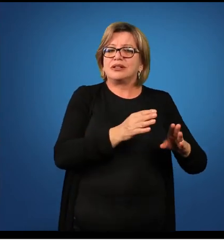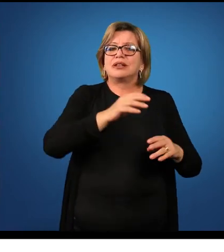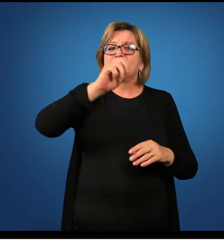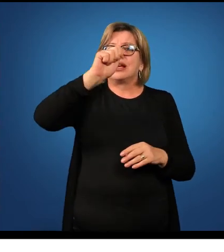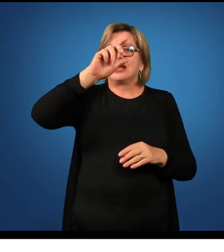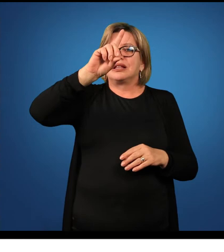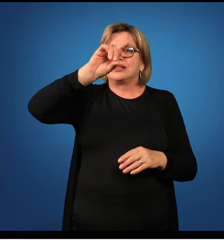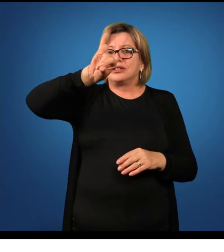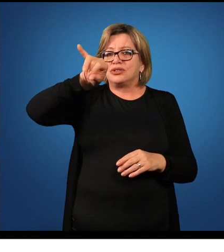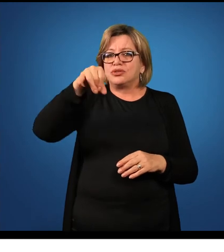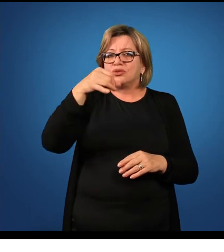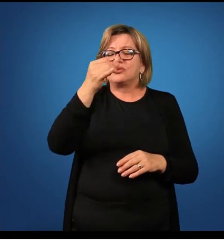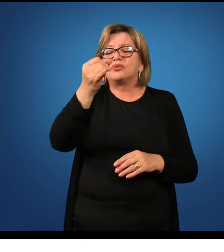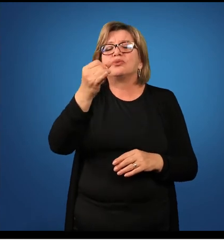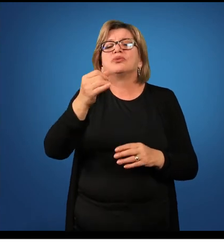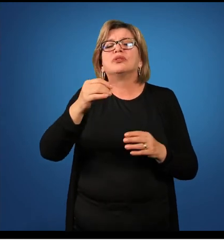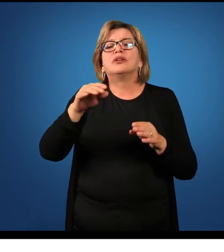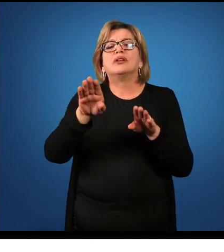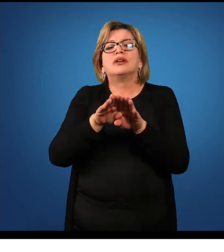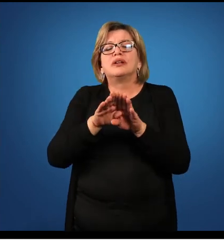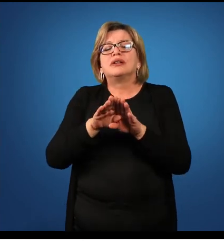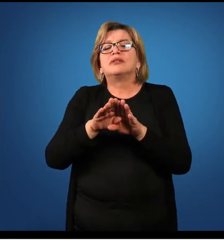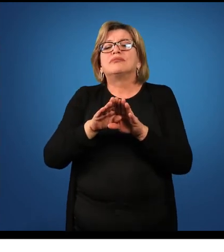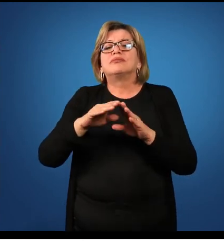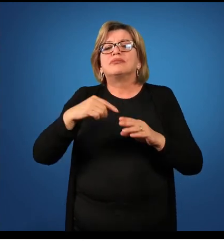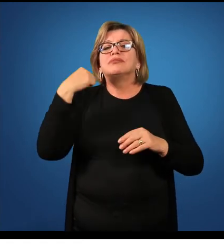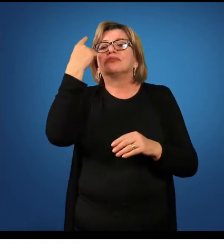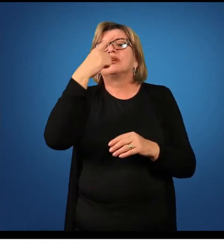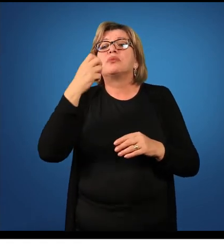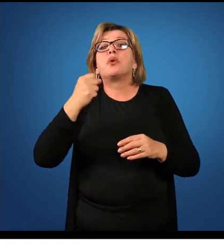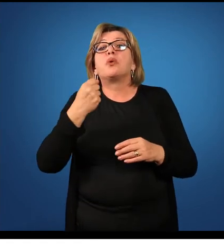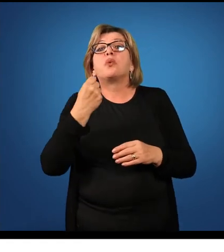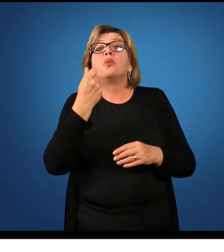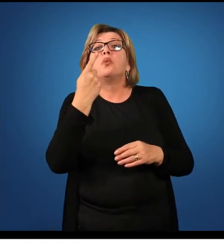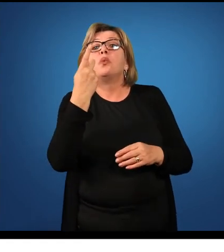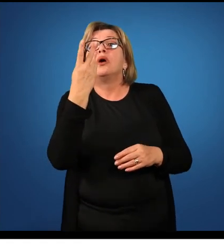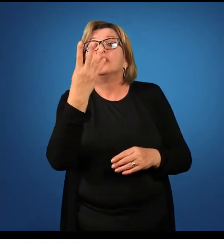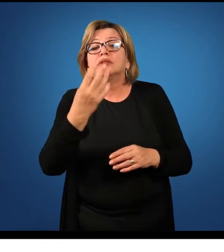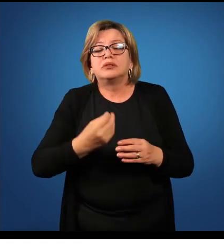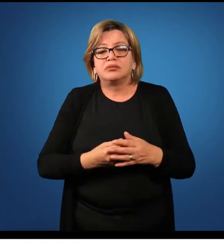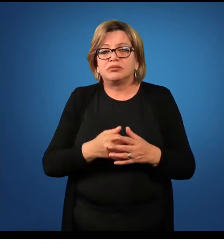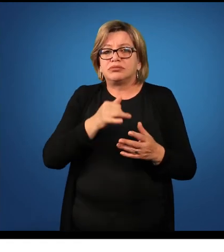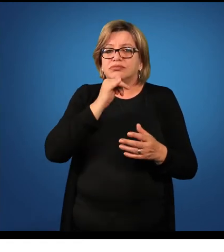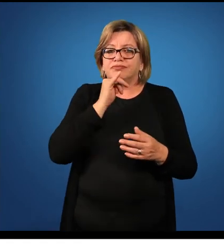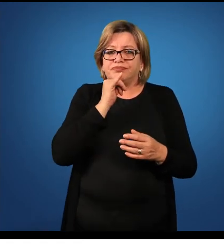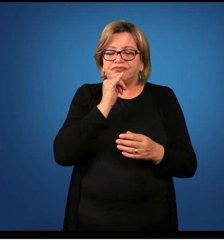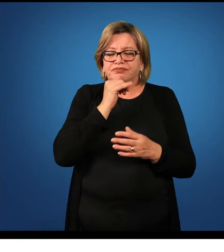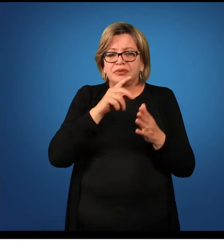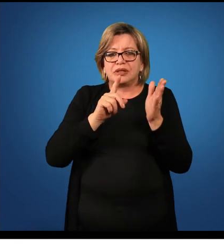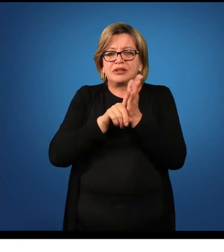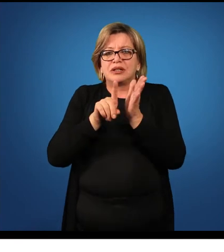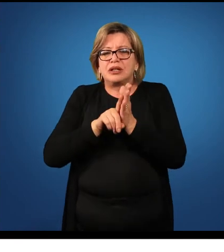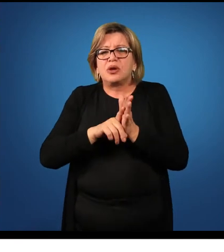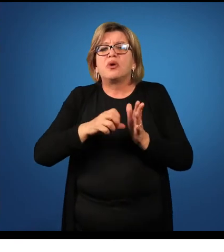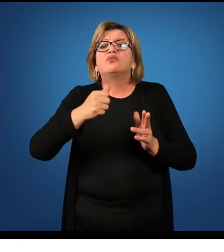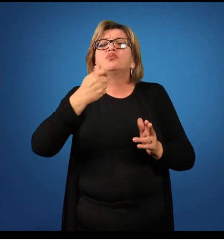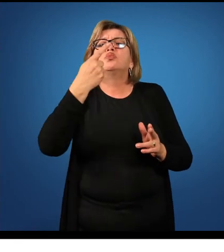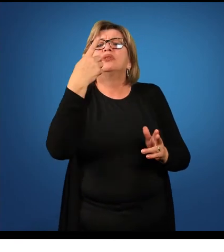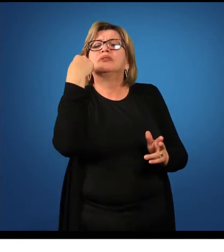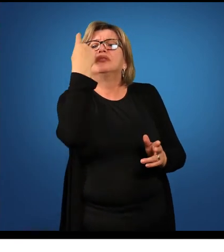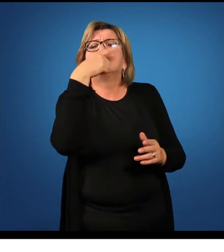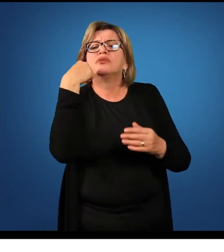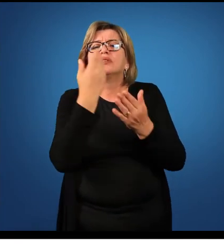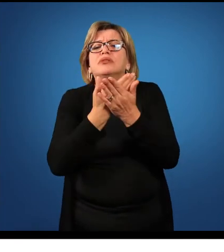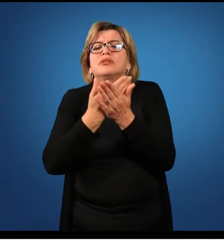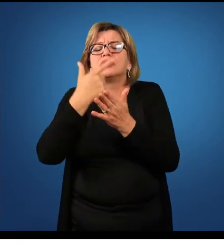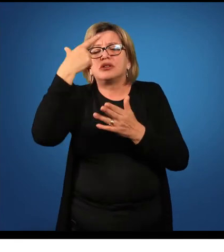por quanto tempo repetindo por quanto tempo vocês ficarão na universidade por quanto tempo você